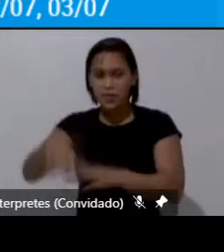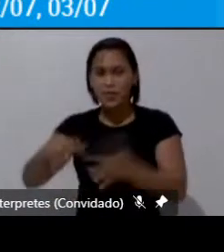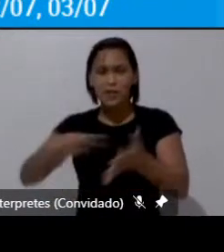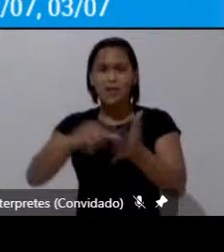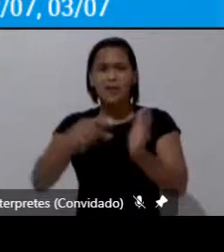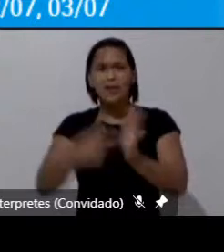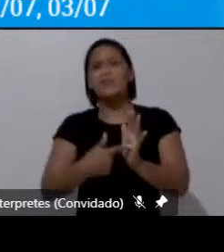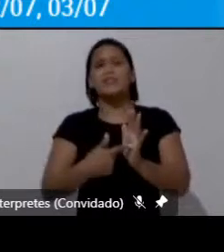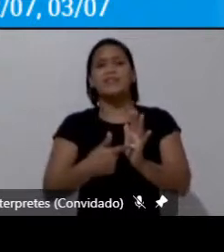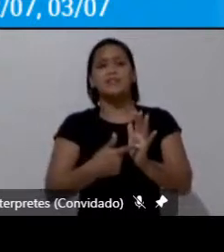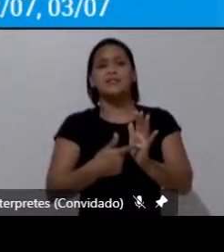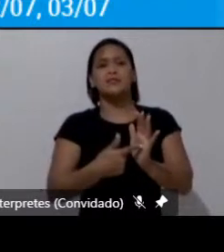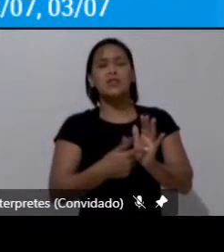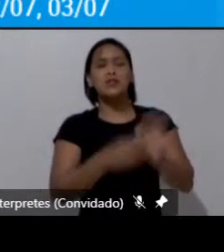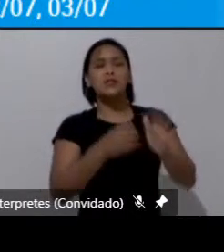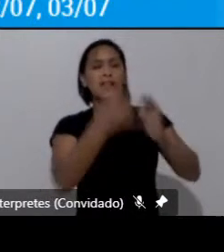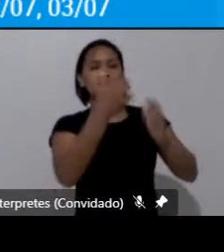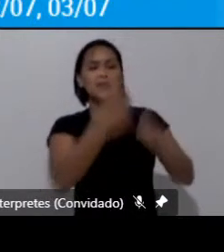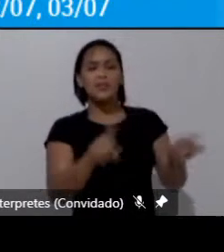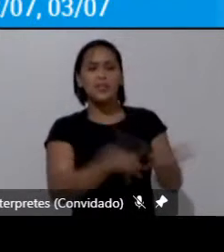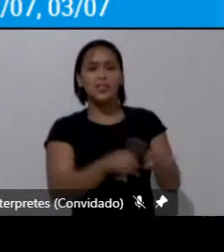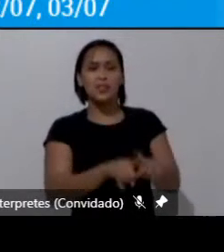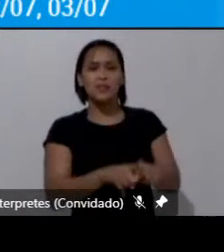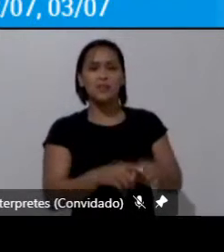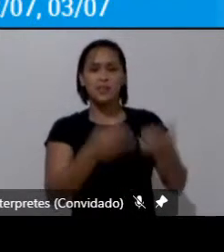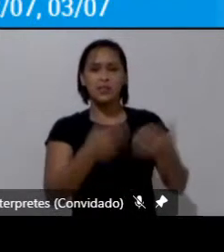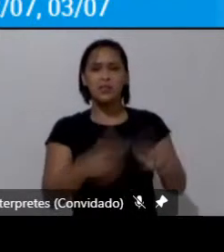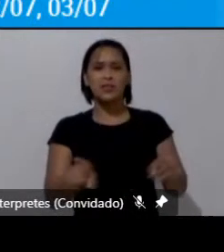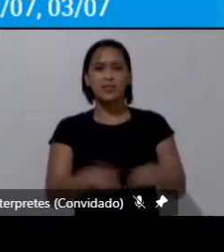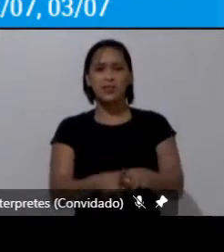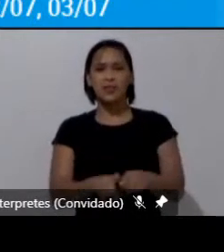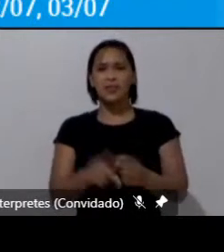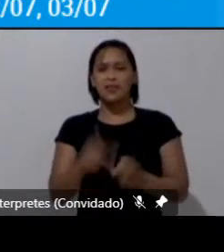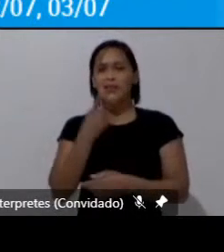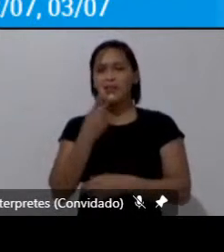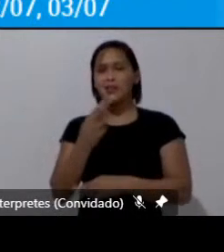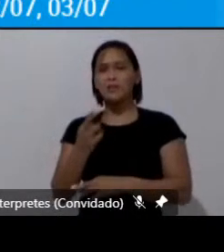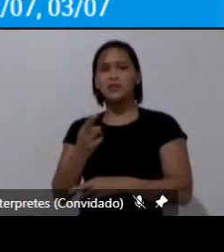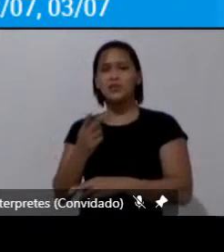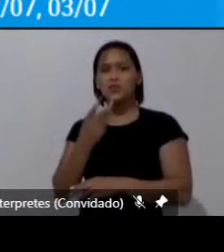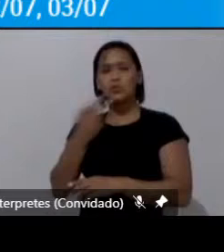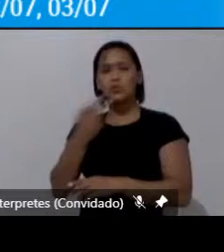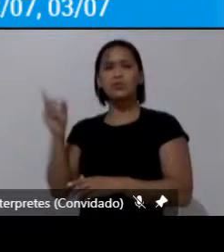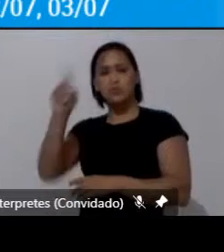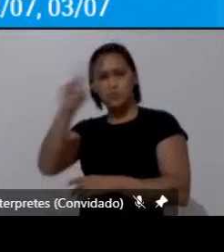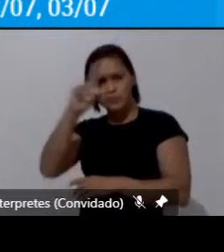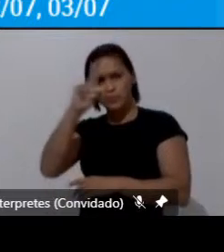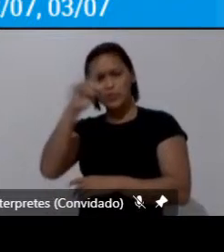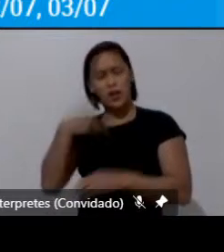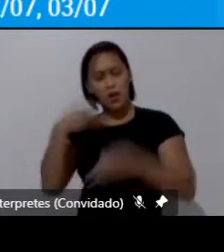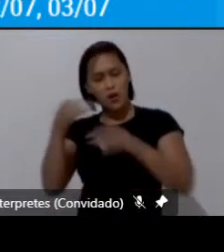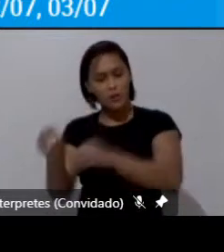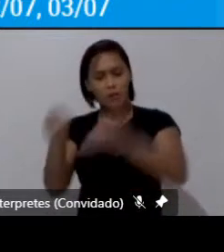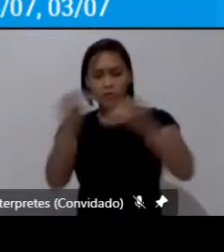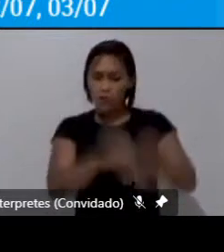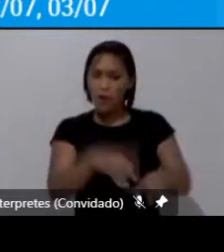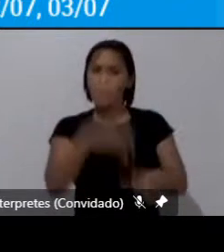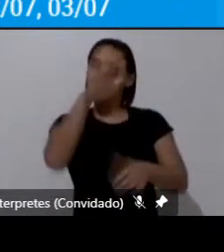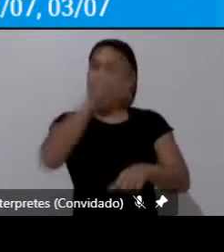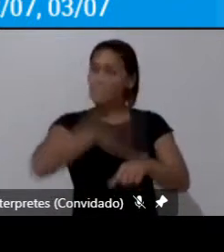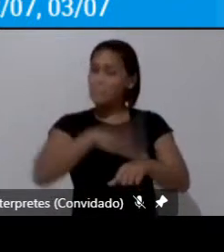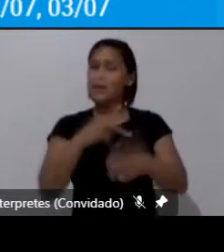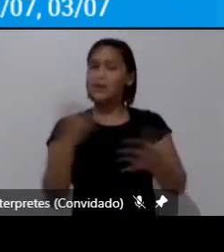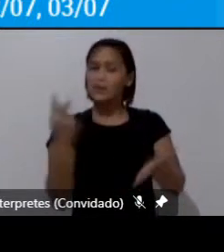porque a tendência da humanidade hoje é cada vez mais se deslocar cada vez mais